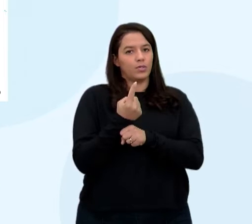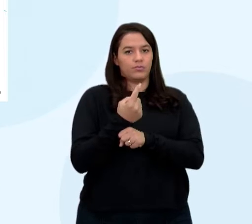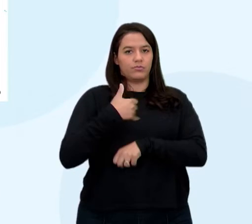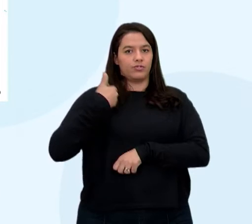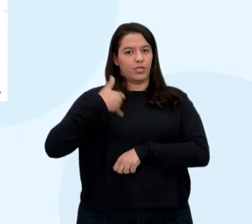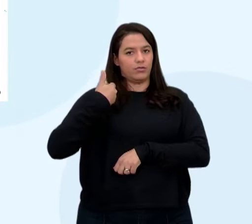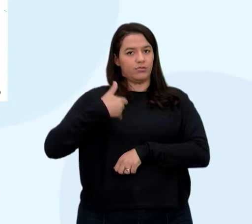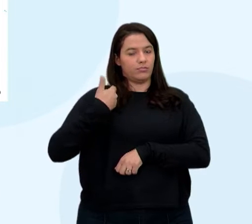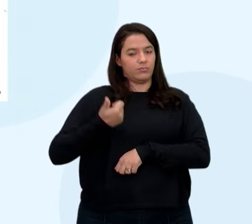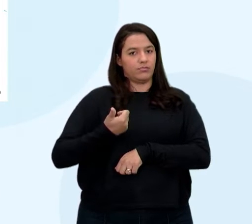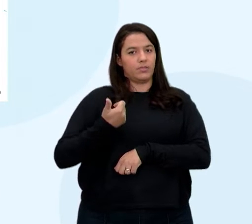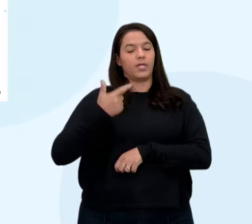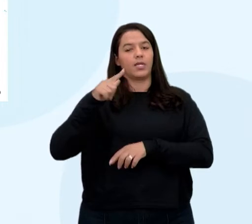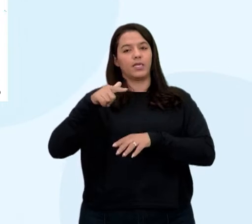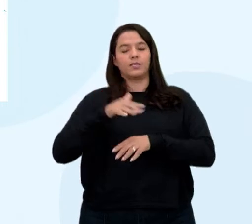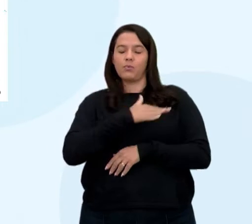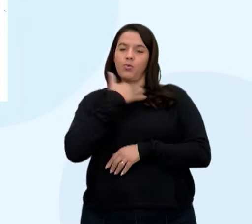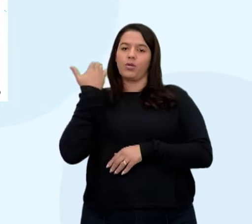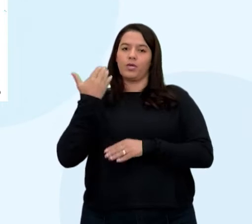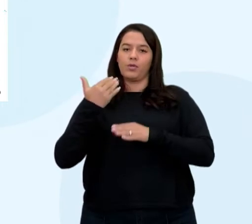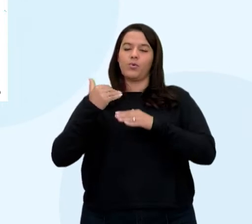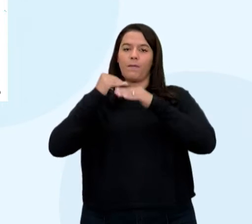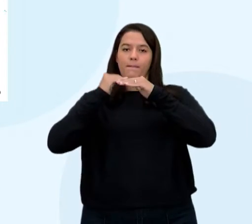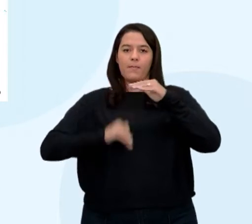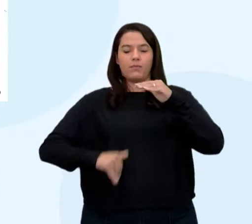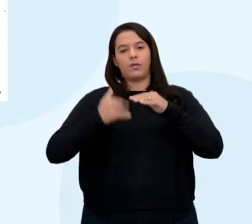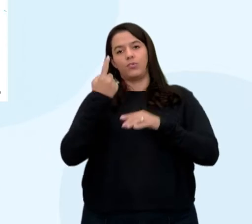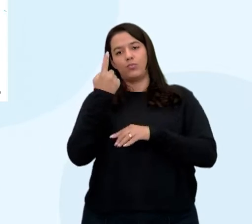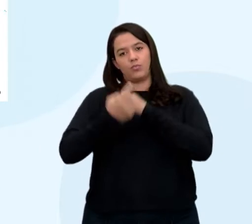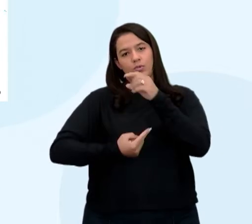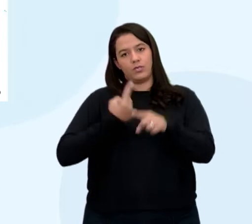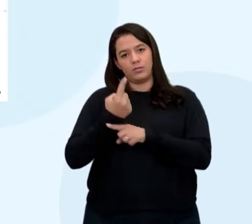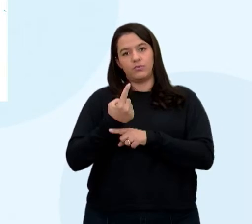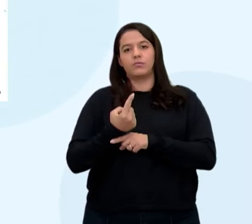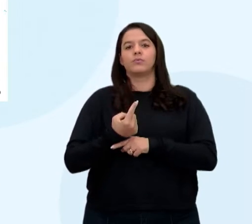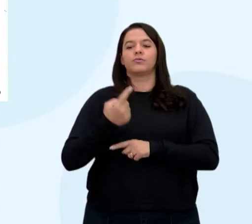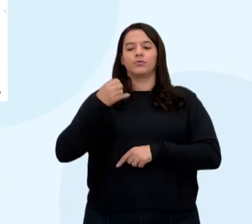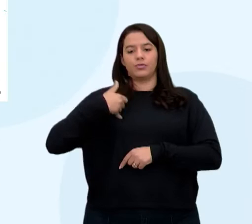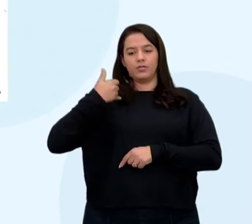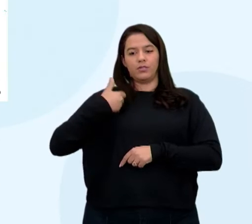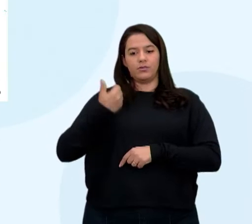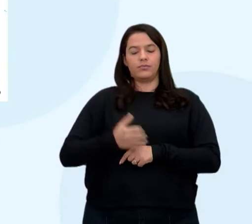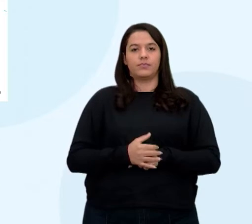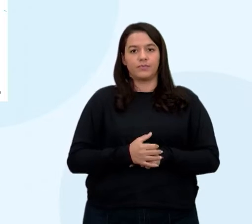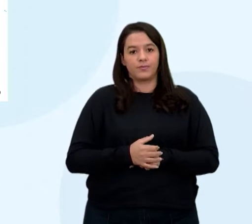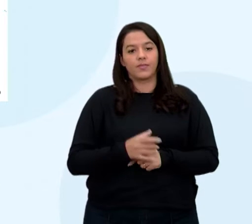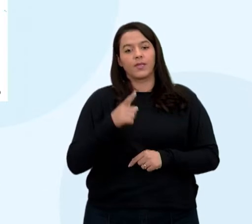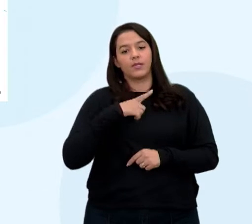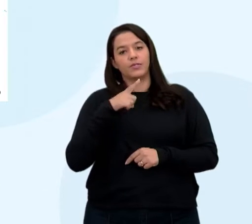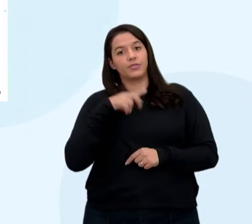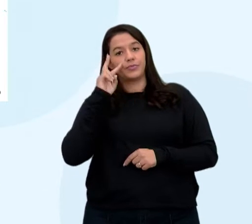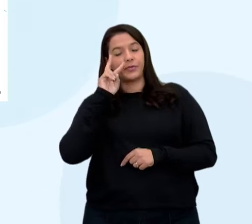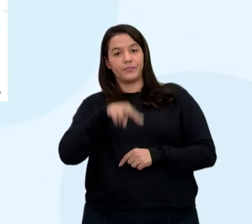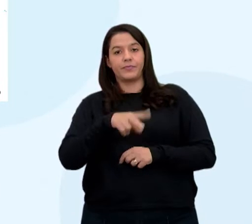Que morreram antes de completar um ano de idade. Então, nós estamos vendo nos países